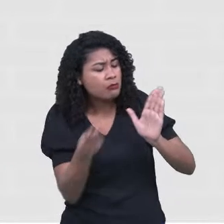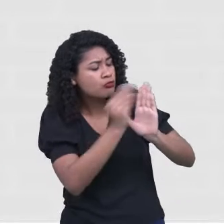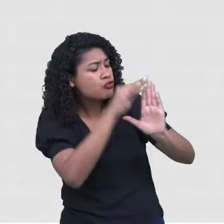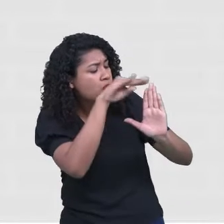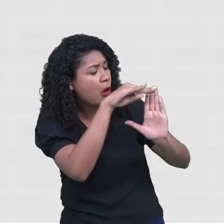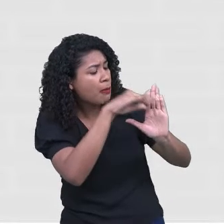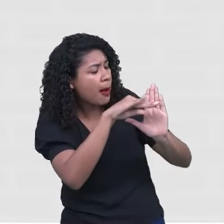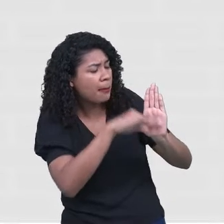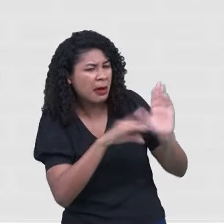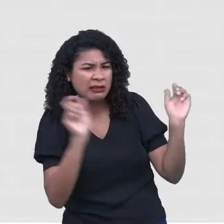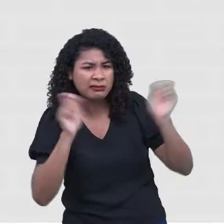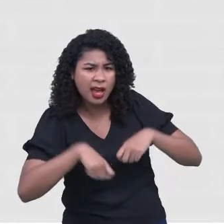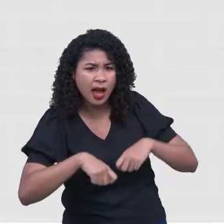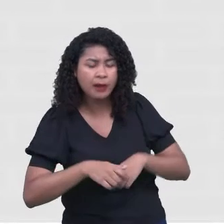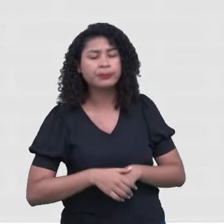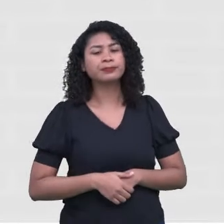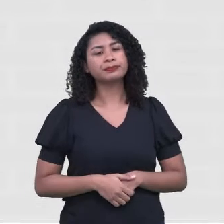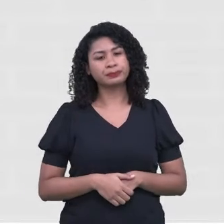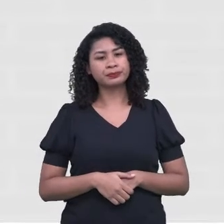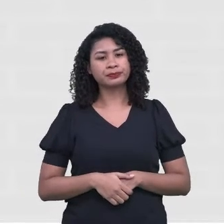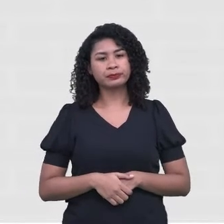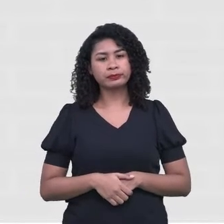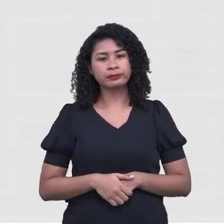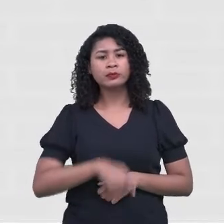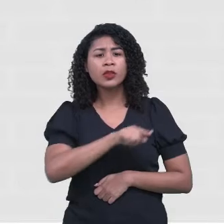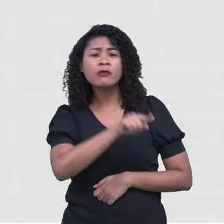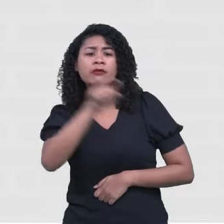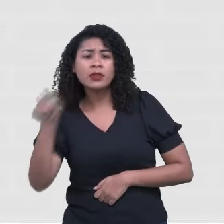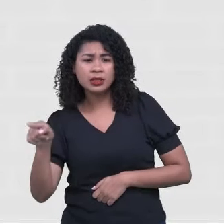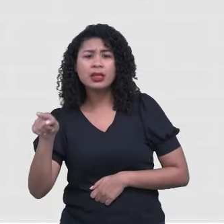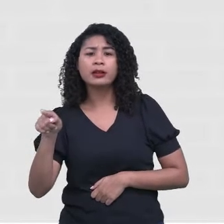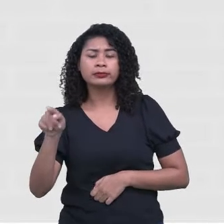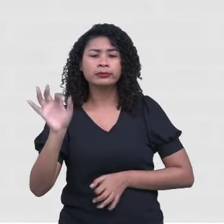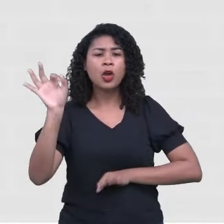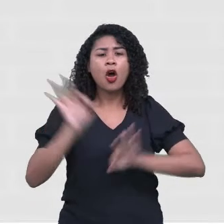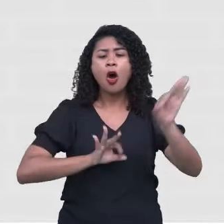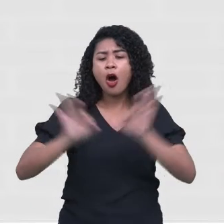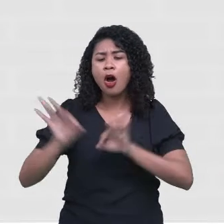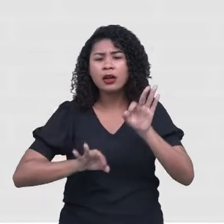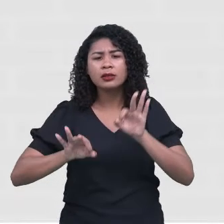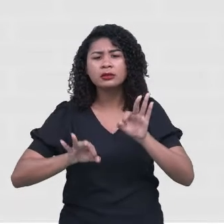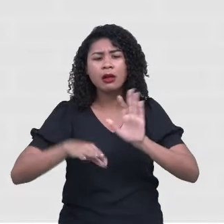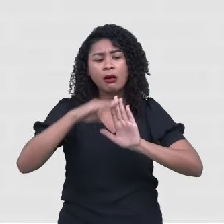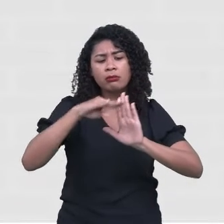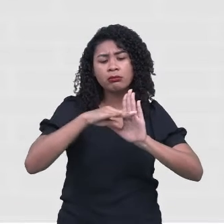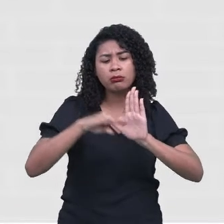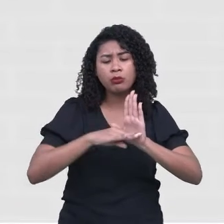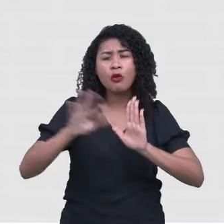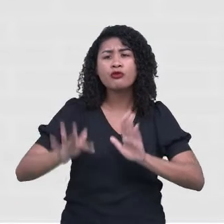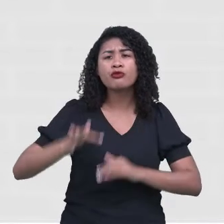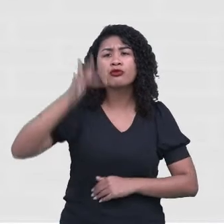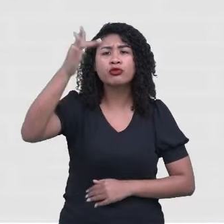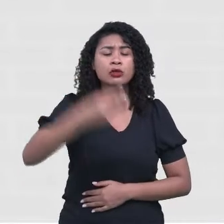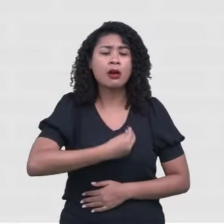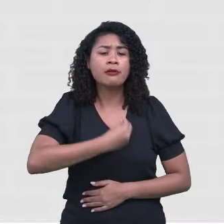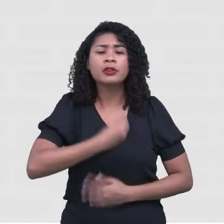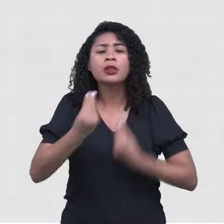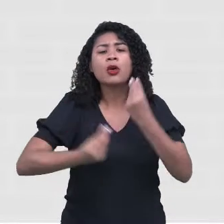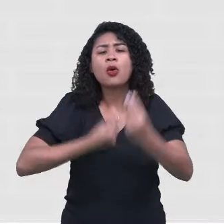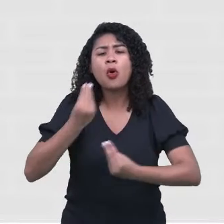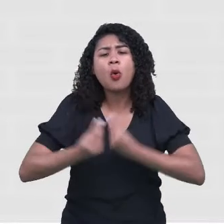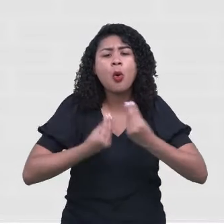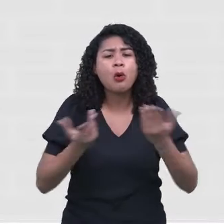fazer um projeto de vida? Será que nós podemos realizar esses passos para construir esse projeto de vida?